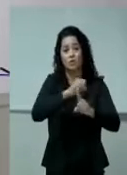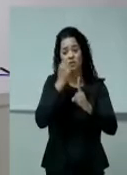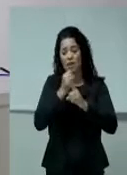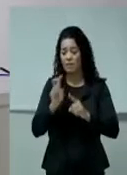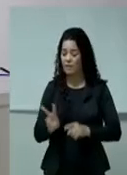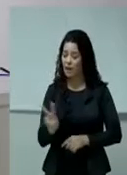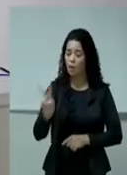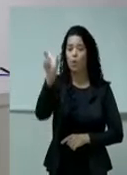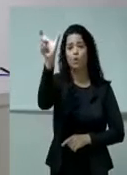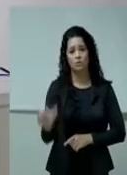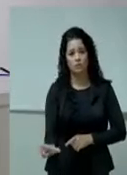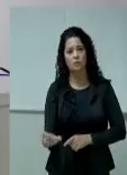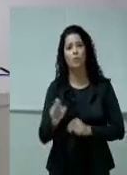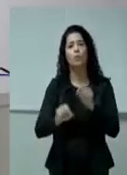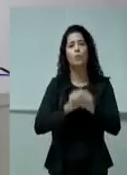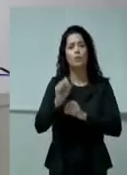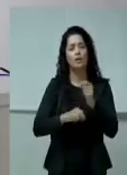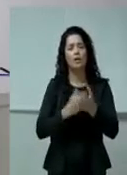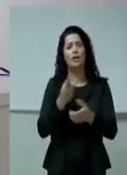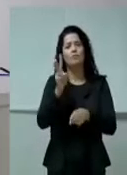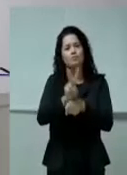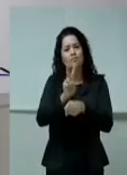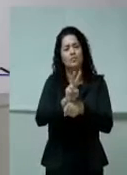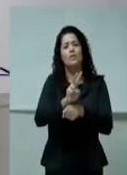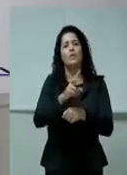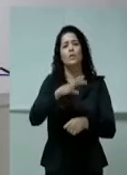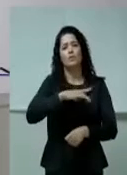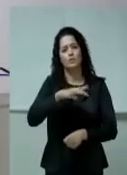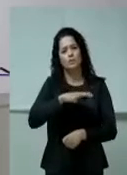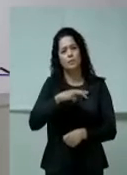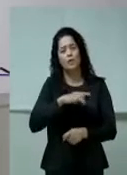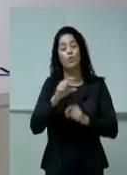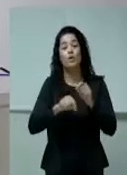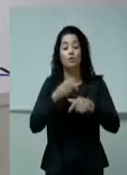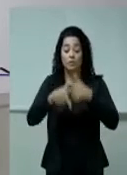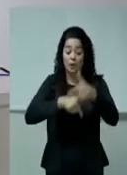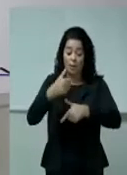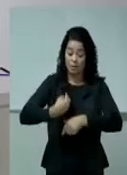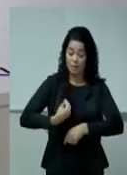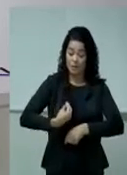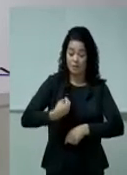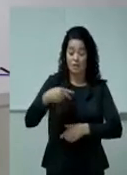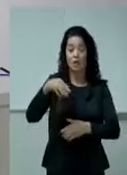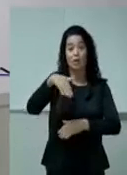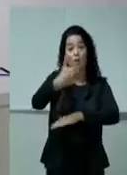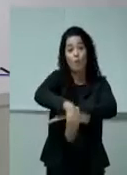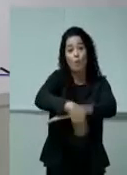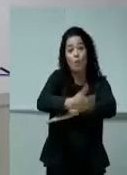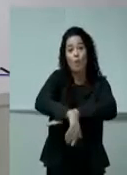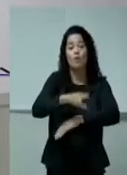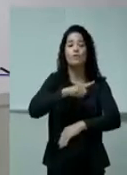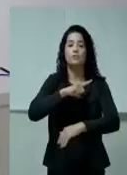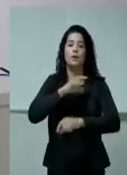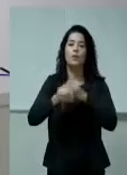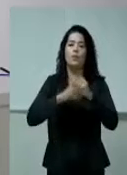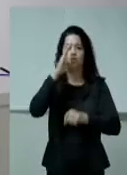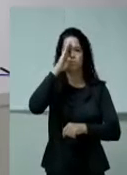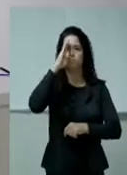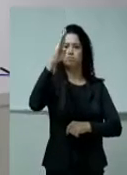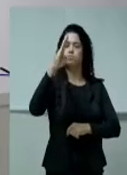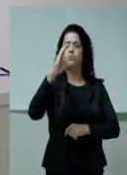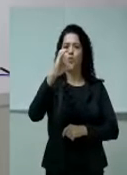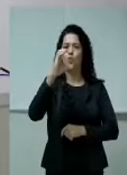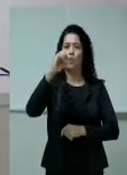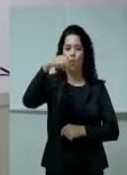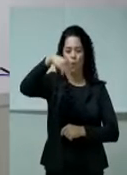Guarda Municipal. E aí, tem um trabalho presencial na rua, e tem um comandante que tem experiência,